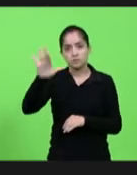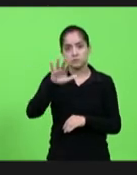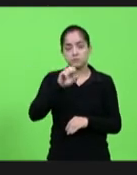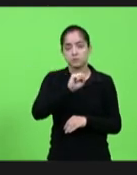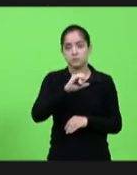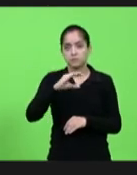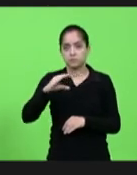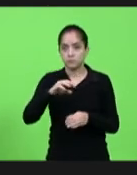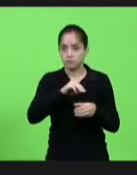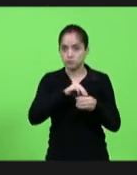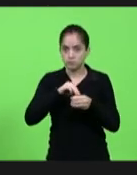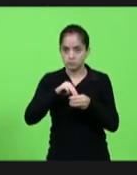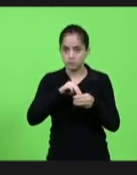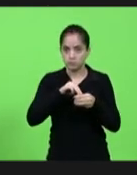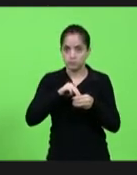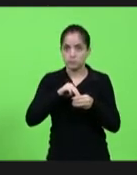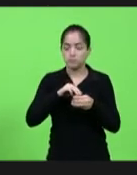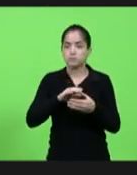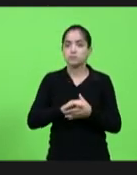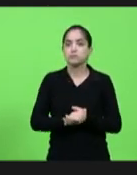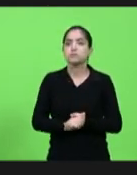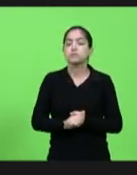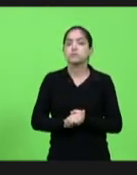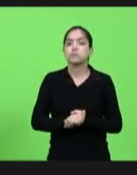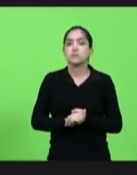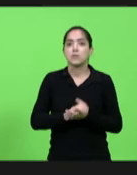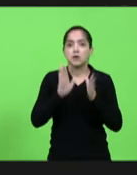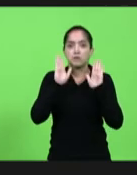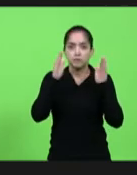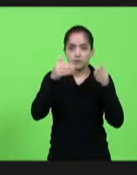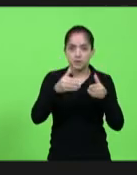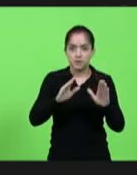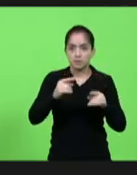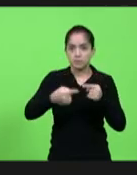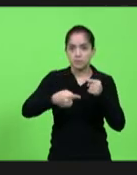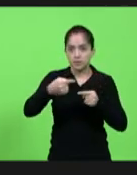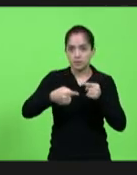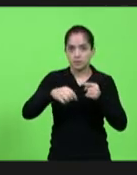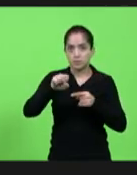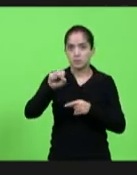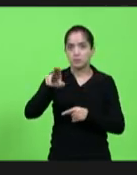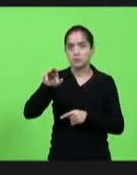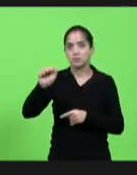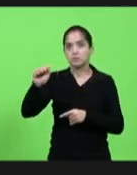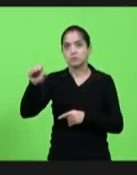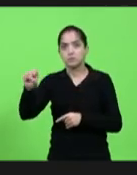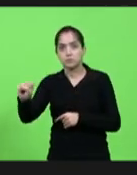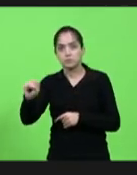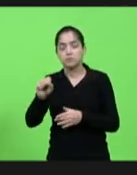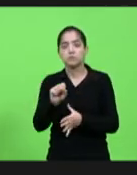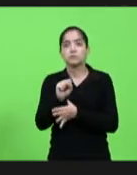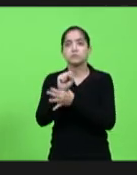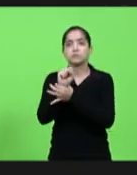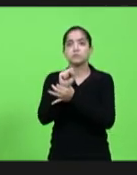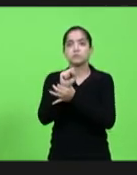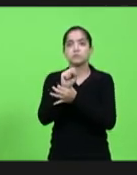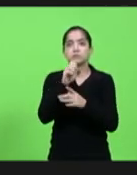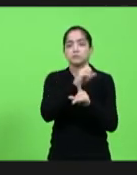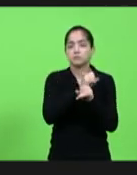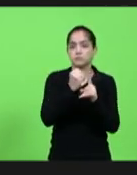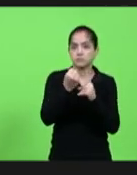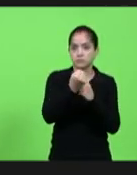dos Municípios, Frente Parlamentar em Defesa dos SUAS e da Seguridade Social, Frente